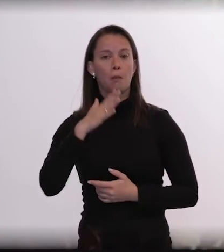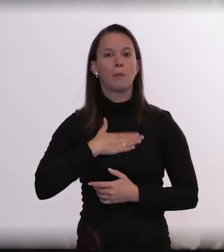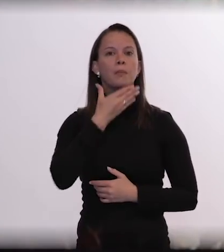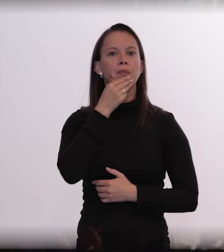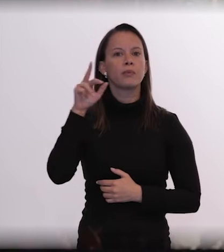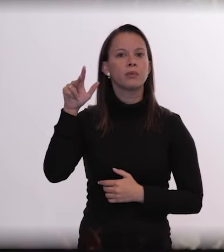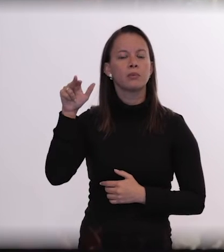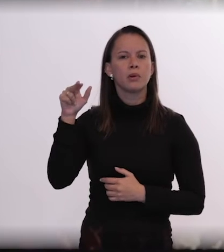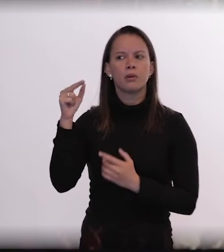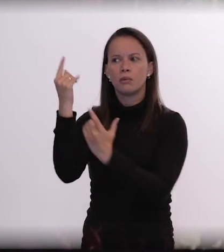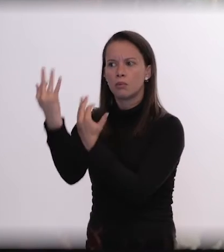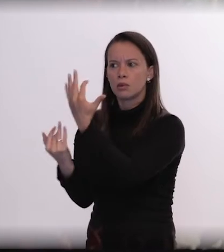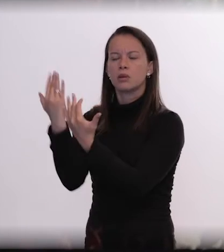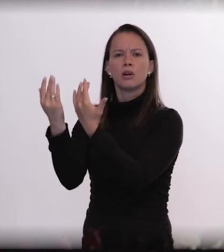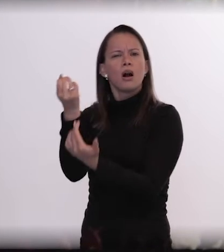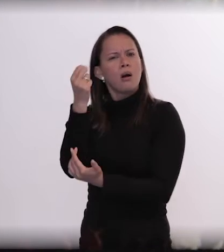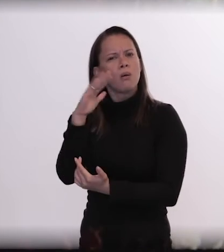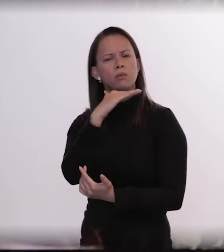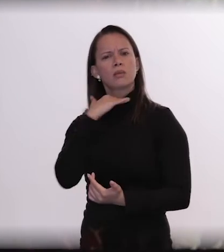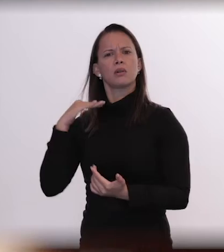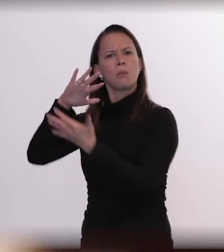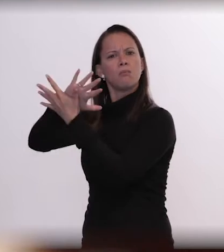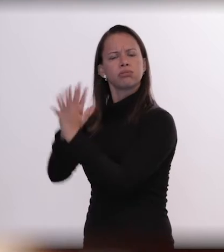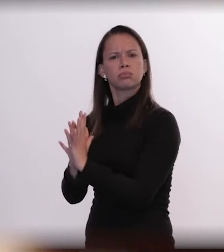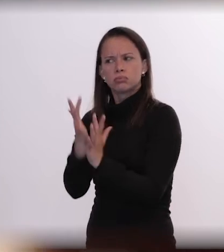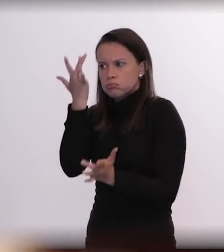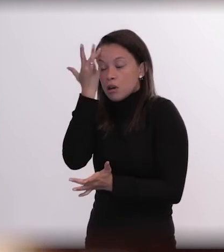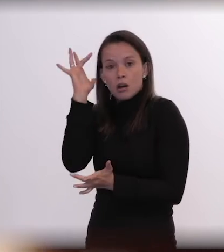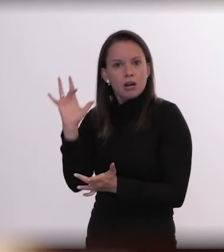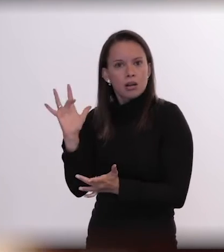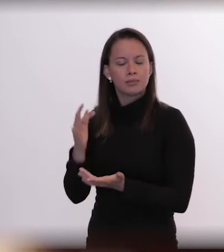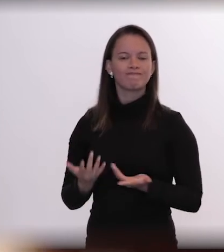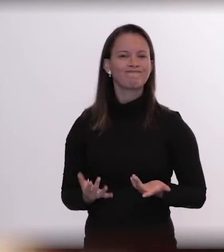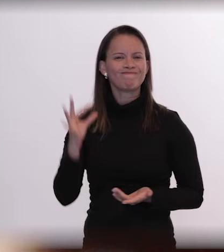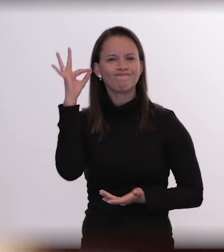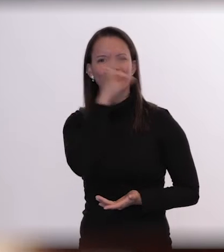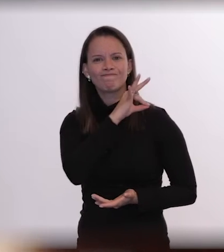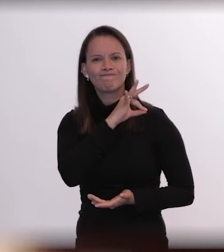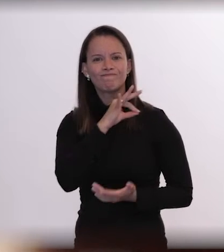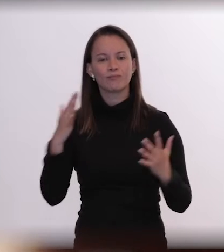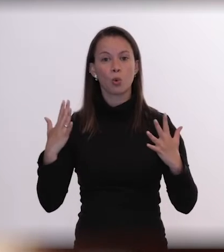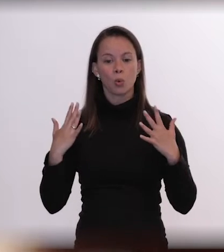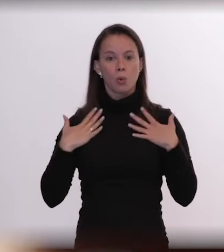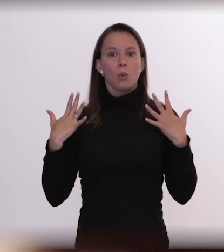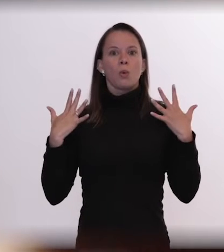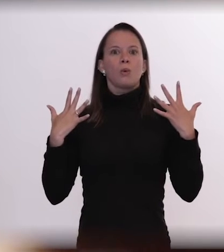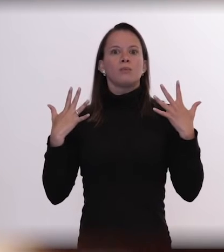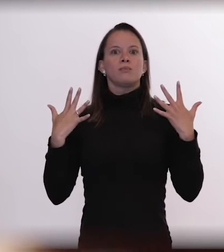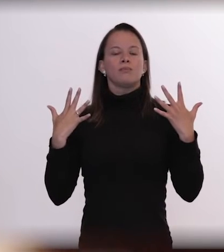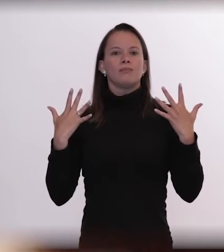queimado ou foi decapitado no massacre. Então, é óbvio que isso afeta. Isso vai afetar quem?